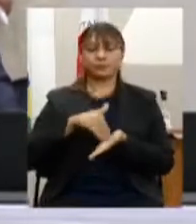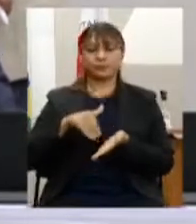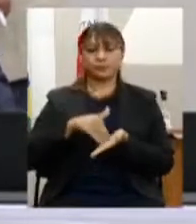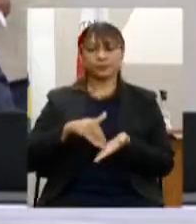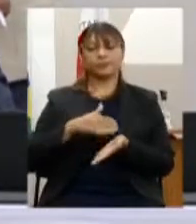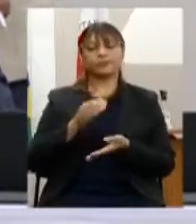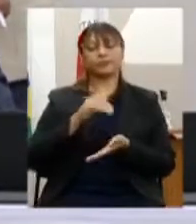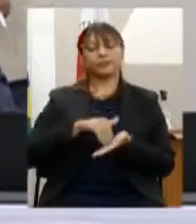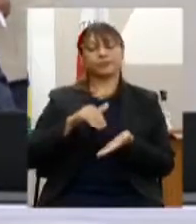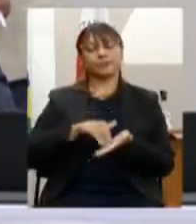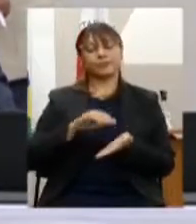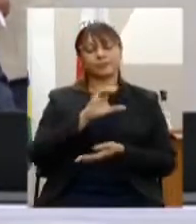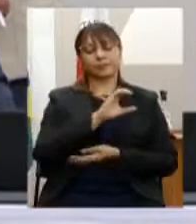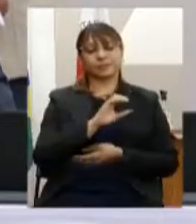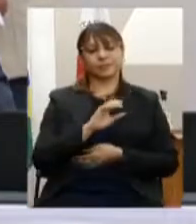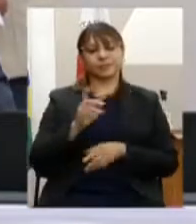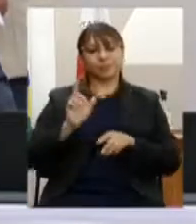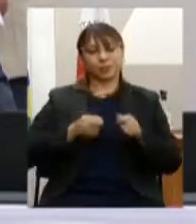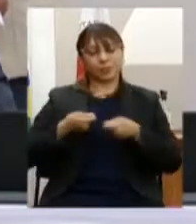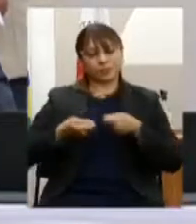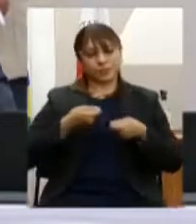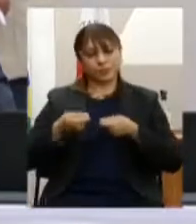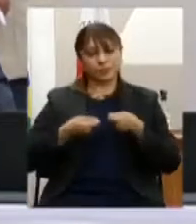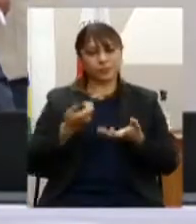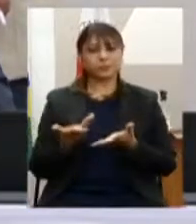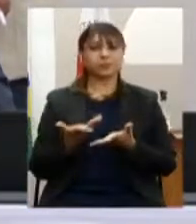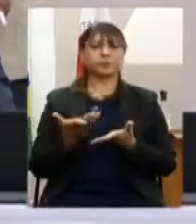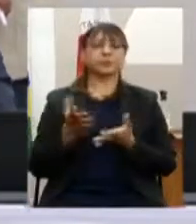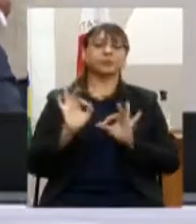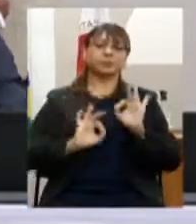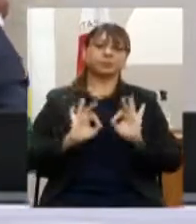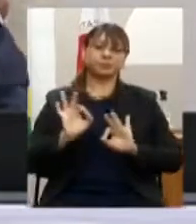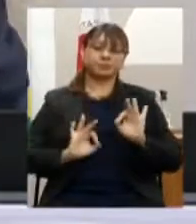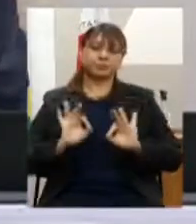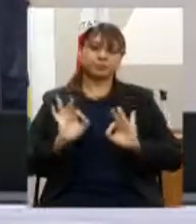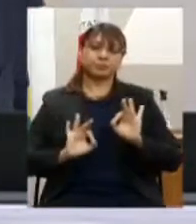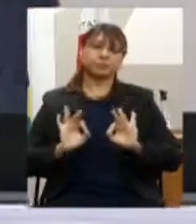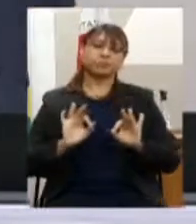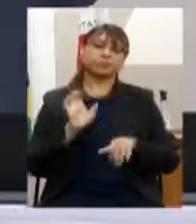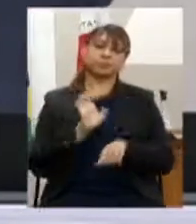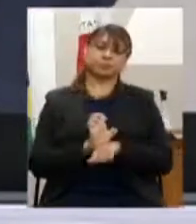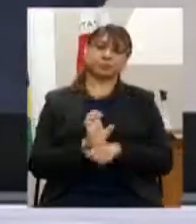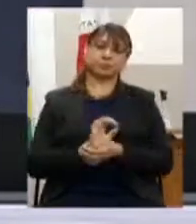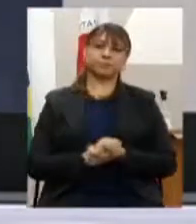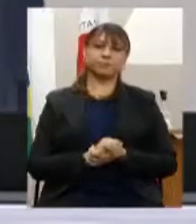Planejamento e Orçamento da Secretaria de Estado de Planejamento, Bruno